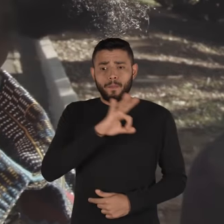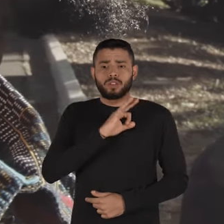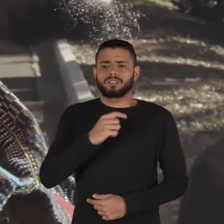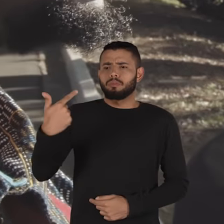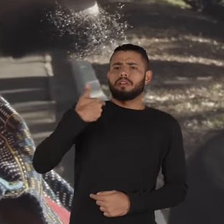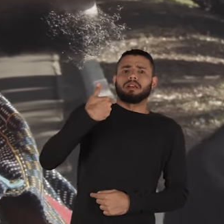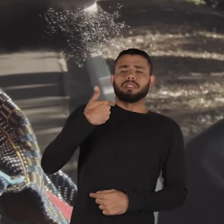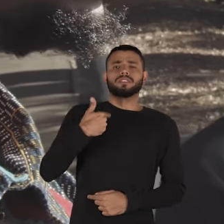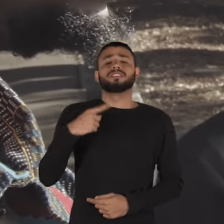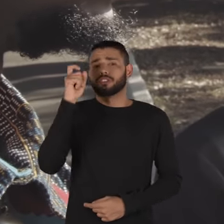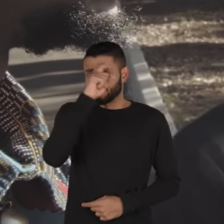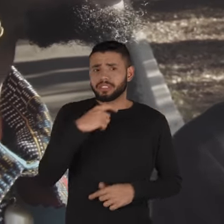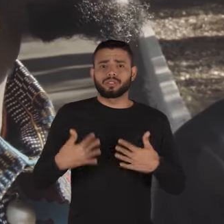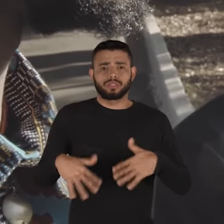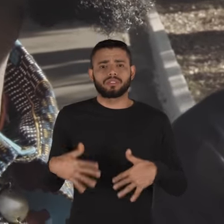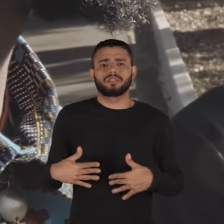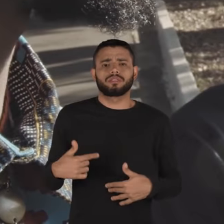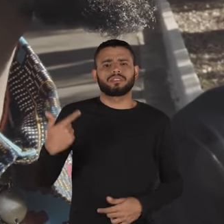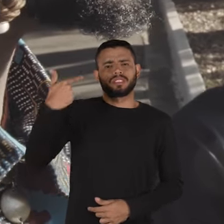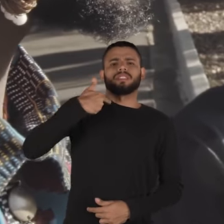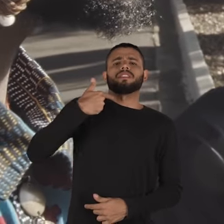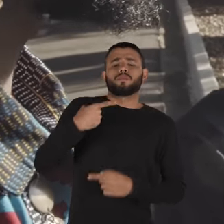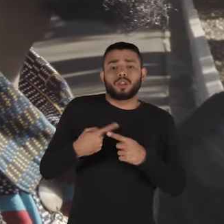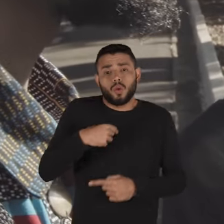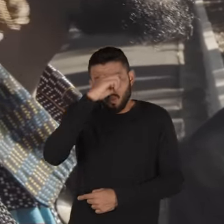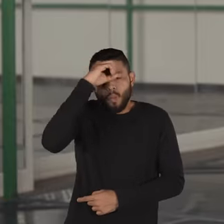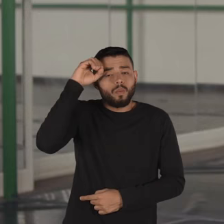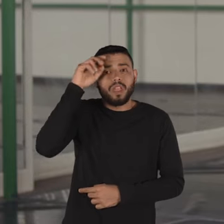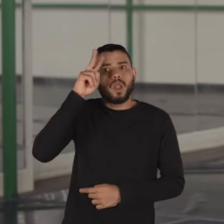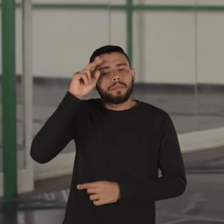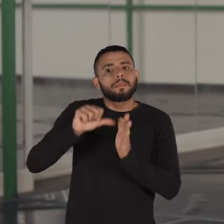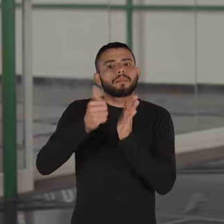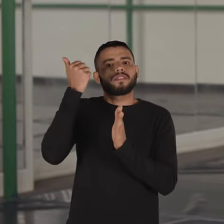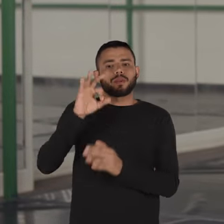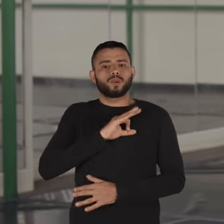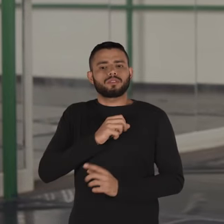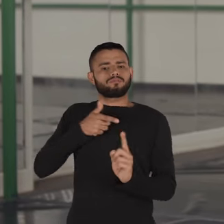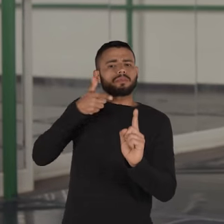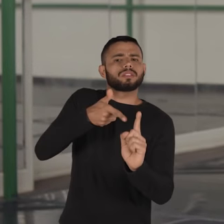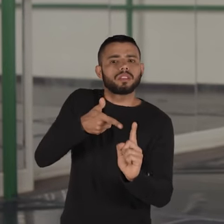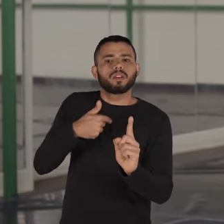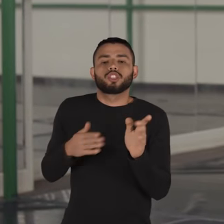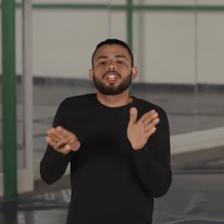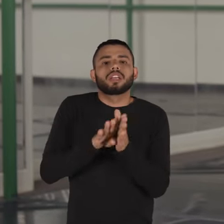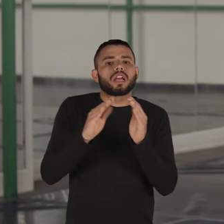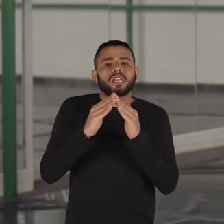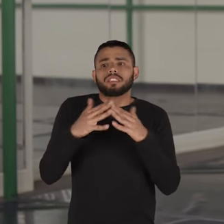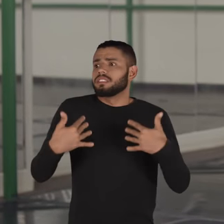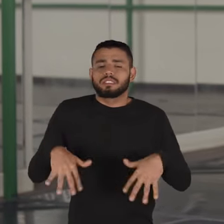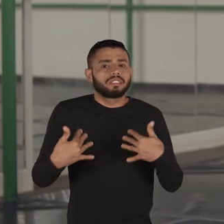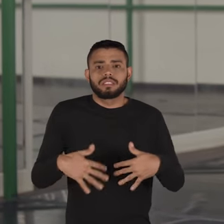tomei um enquadro da polícia e foi pesado. Como não pegaram o leve comigo, porque era ingênuo. Quando eu tomei o meu primeiro enquadro da polícia, cheguei em casa, tipo, como?